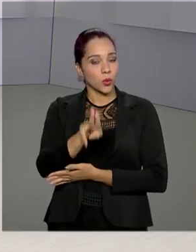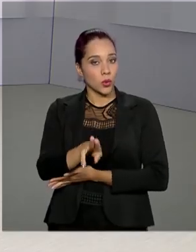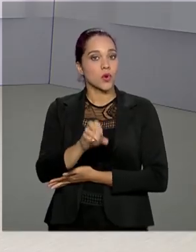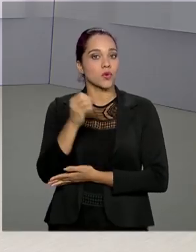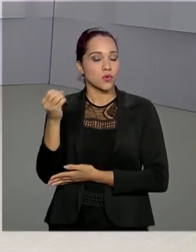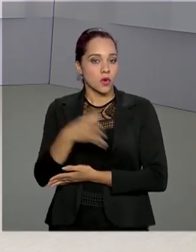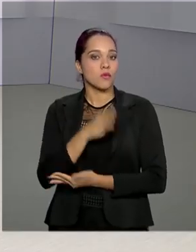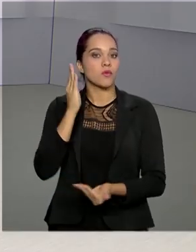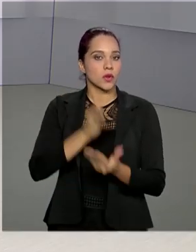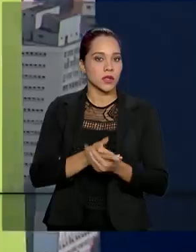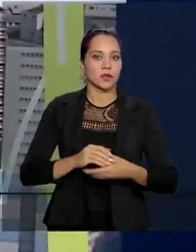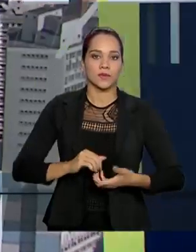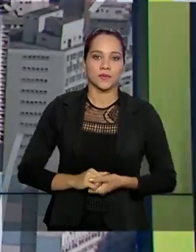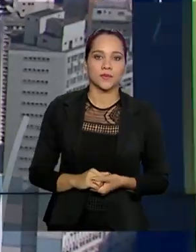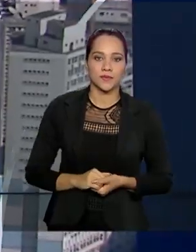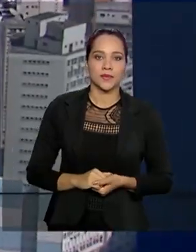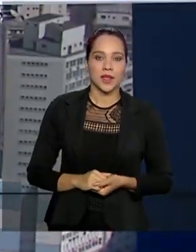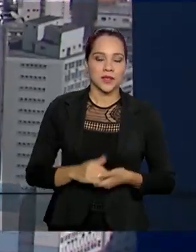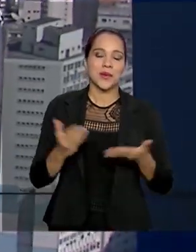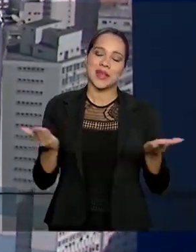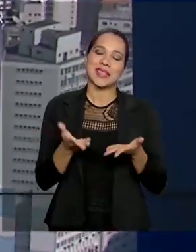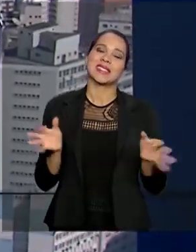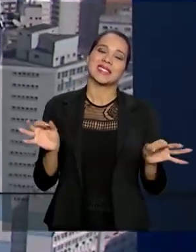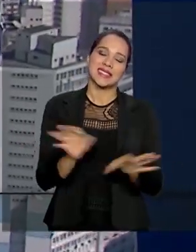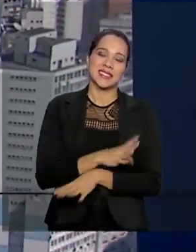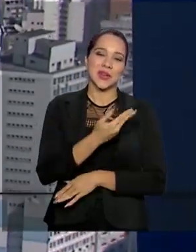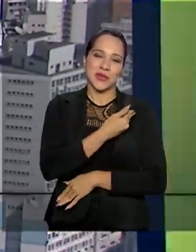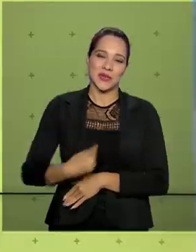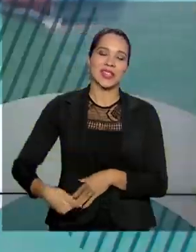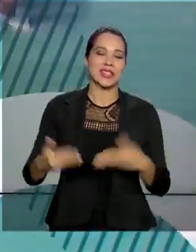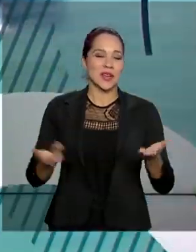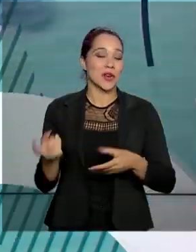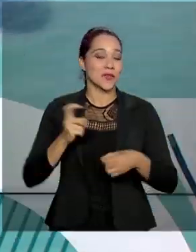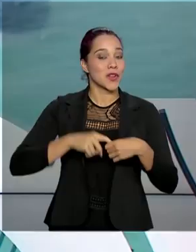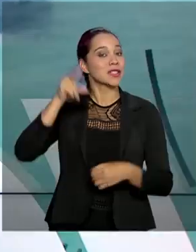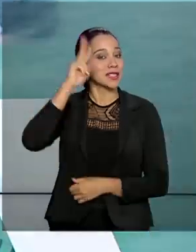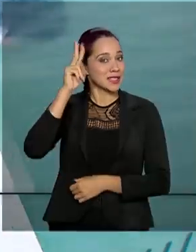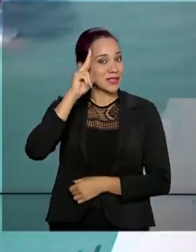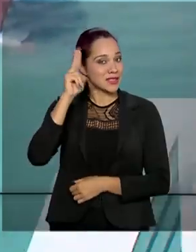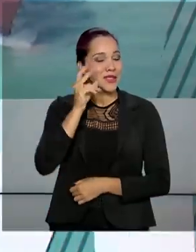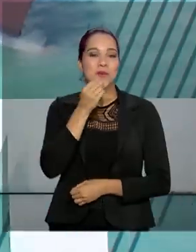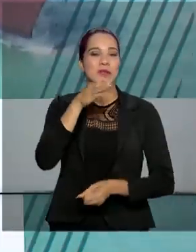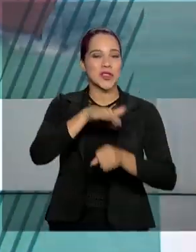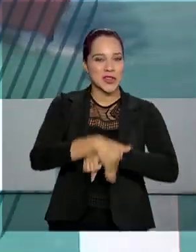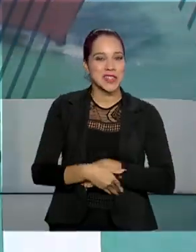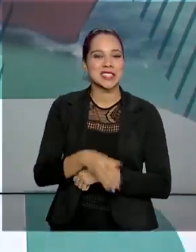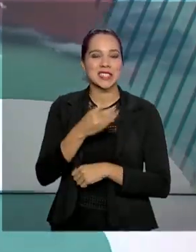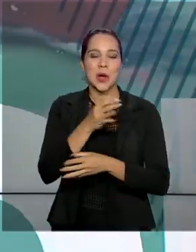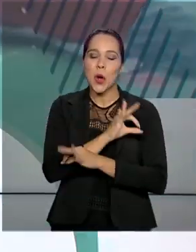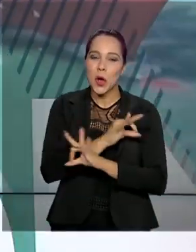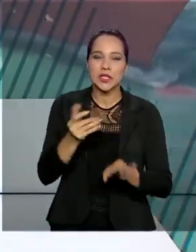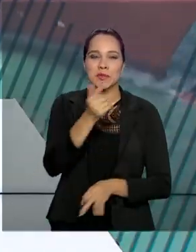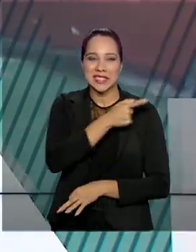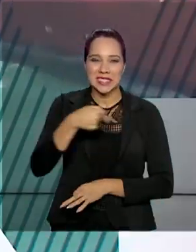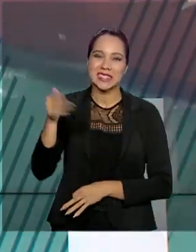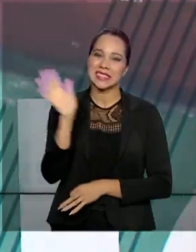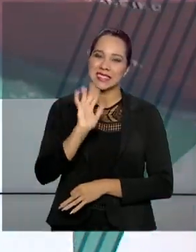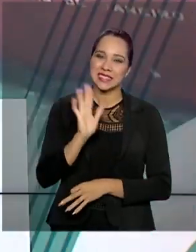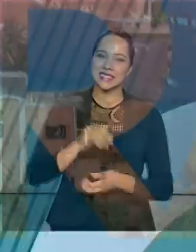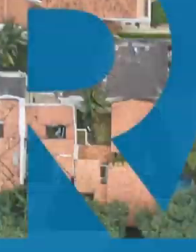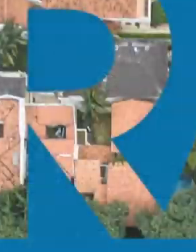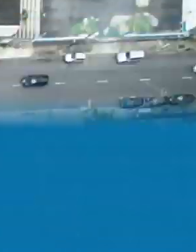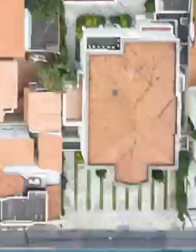uma ação judicial. Nós ficamos por aqui. O governo agora volta na segunda. Uma boa noite e um ótimo fim de semana para você.